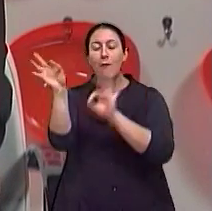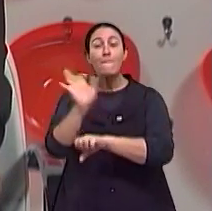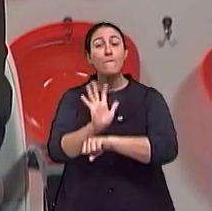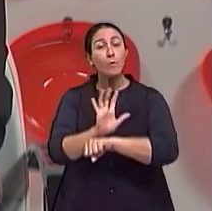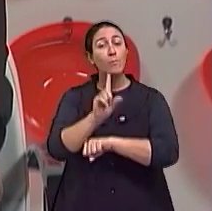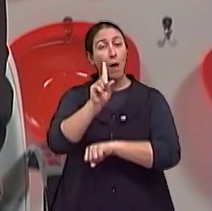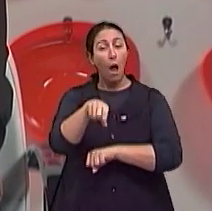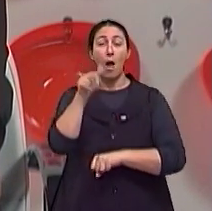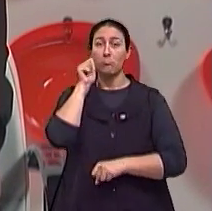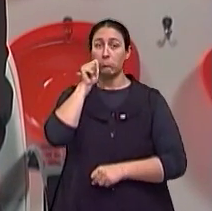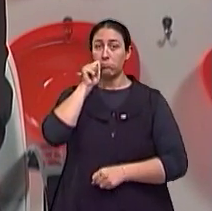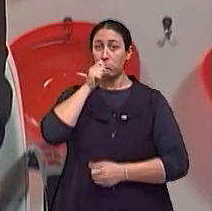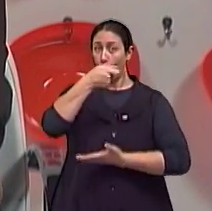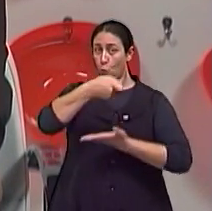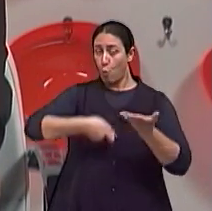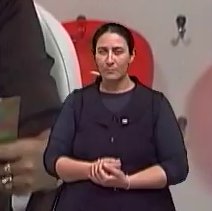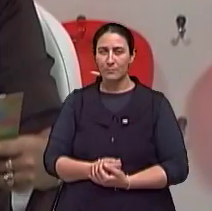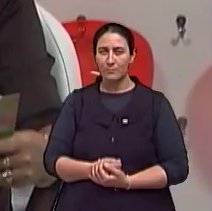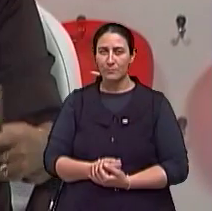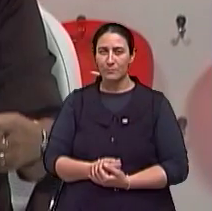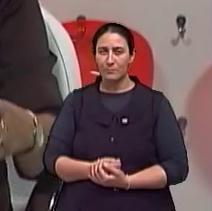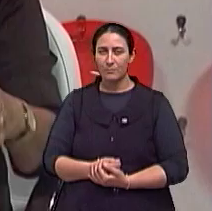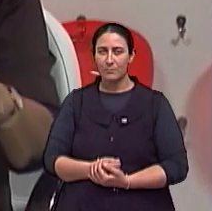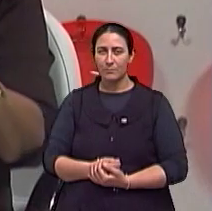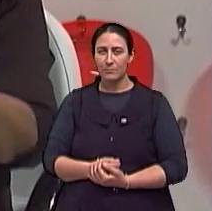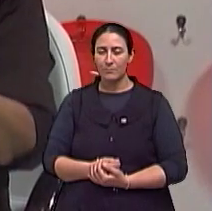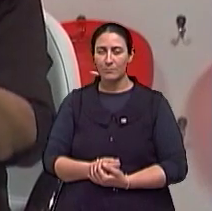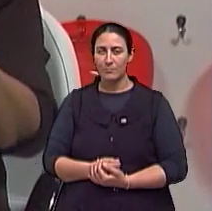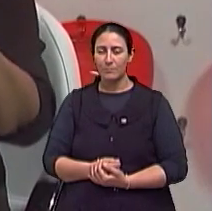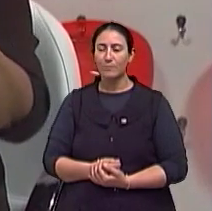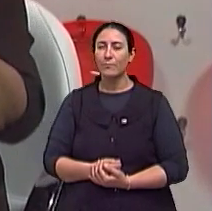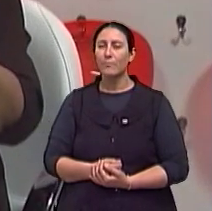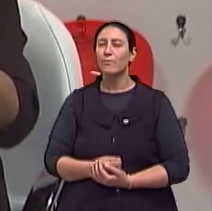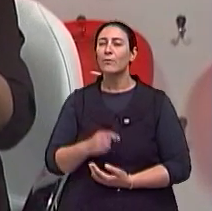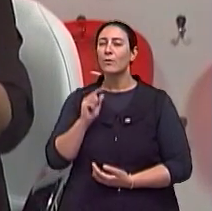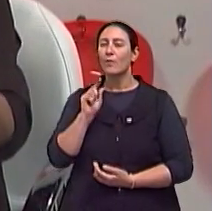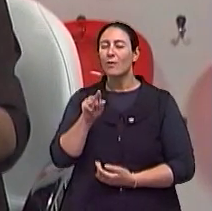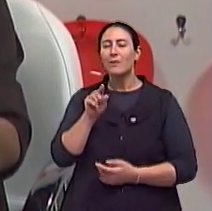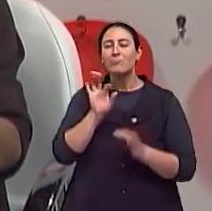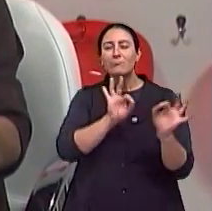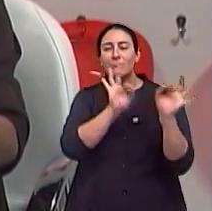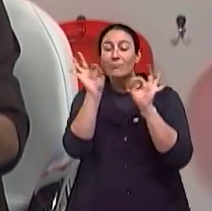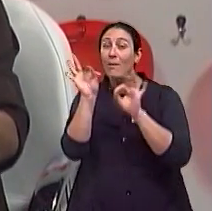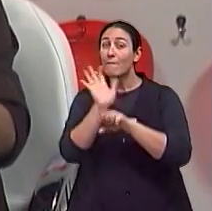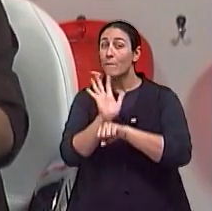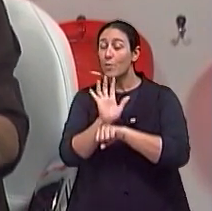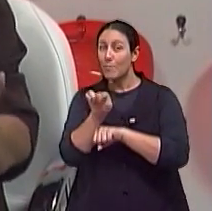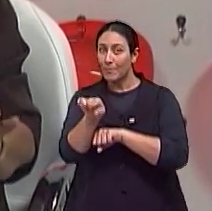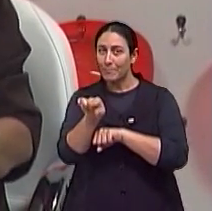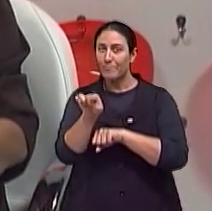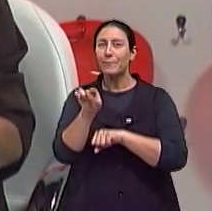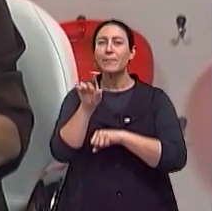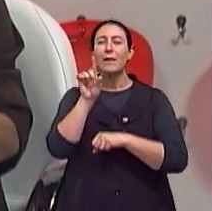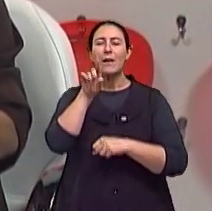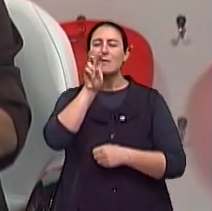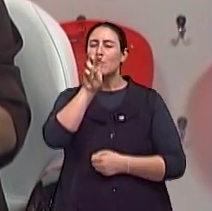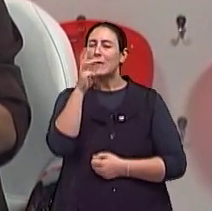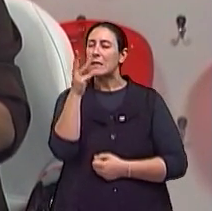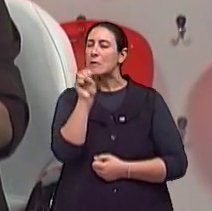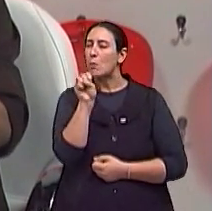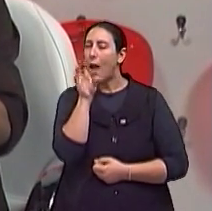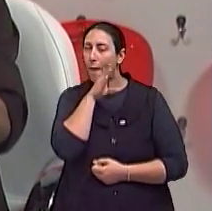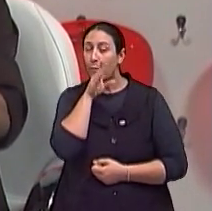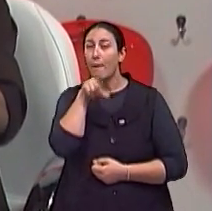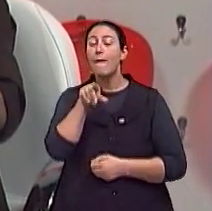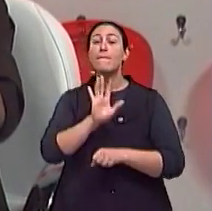diretora Cris Reck. Vamos lá? Bom, nós passamos uma pequena cena aí de 53 segundos